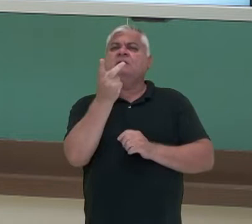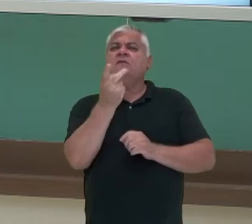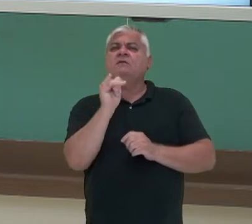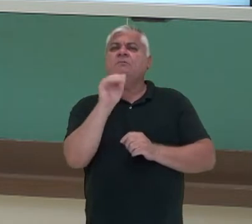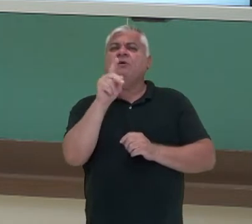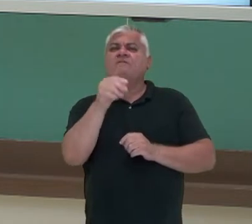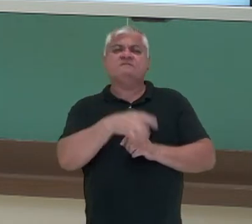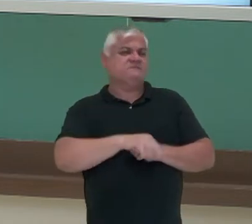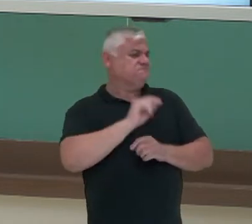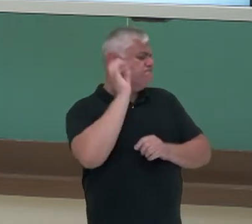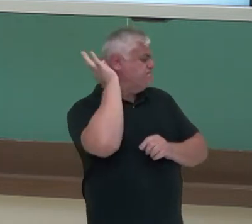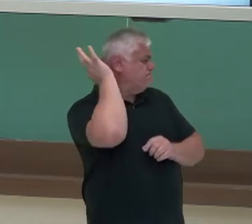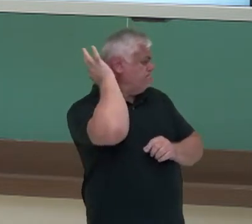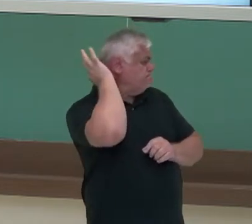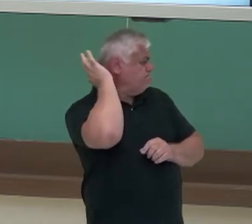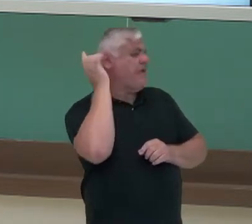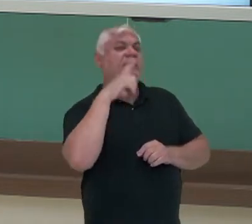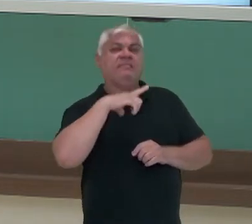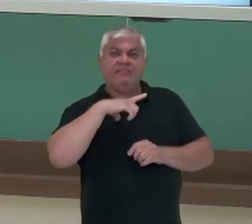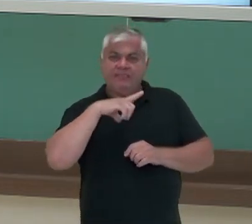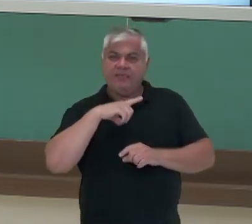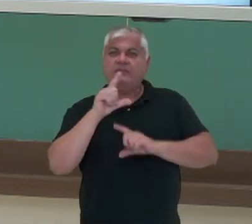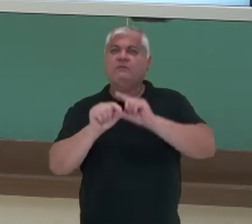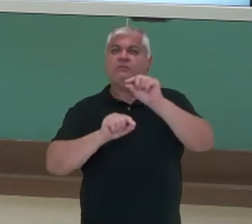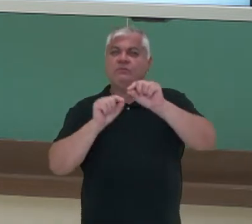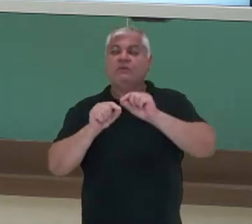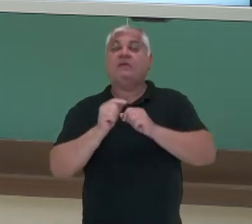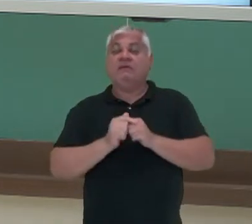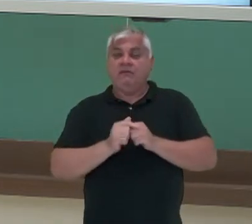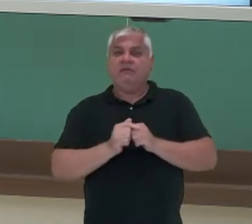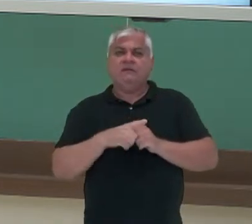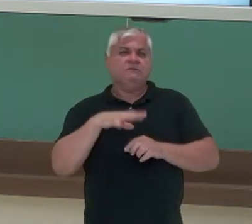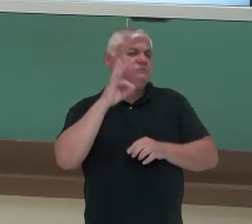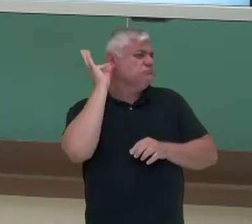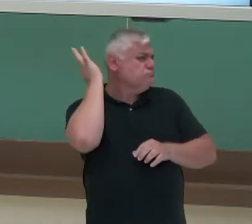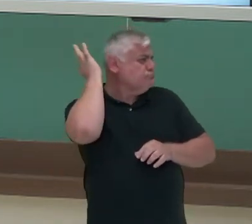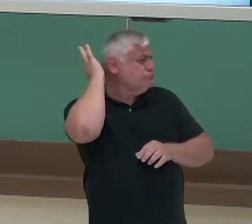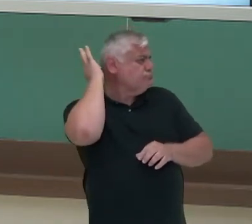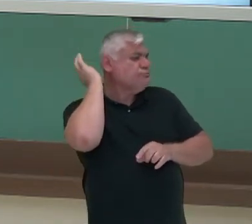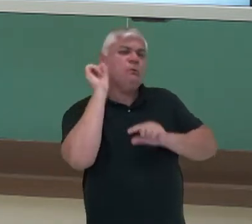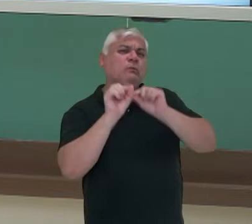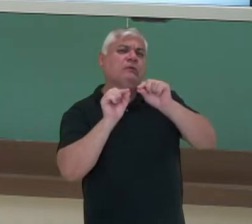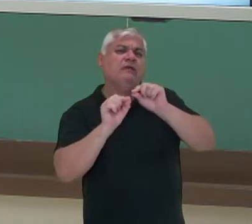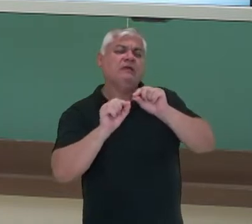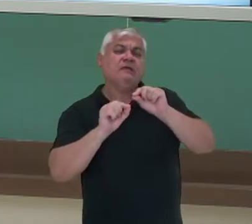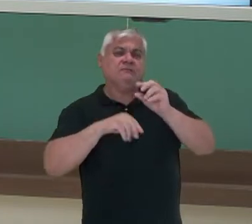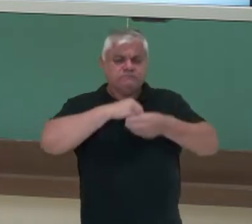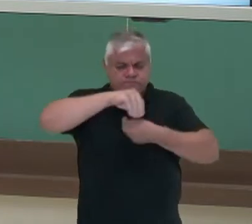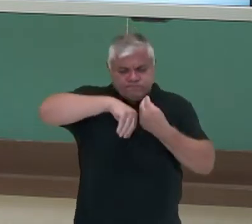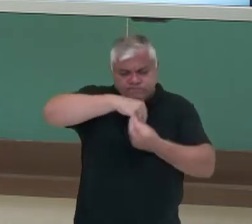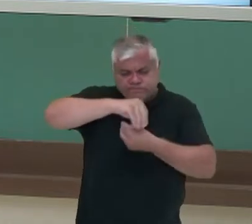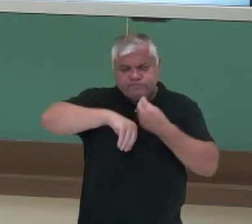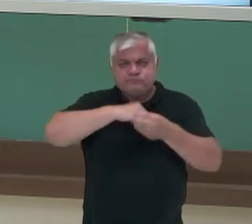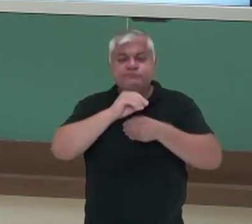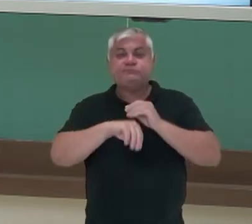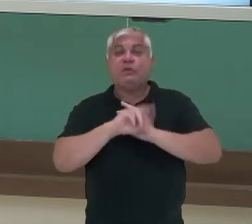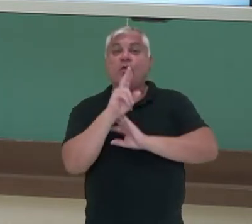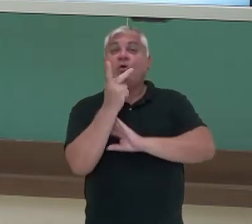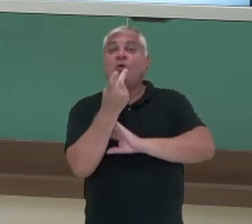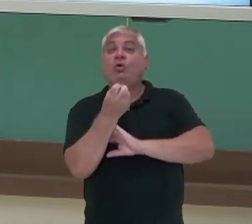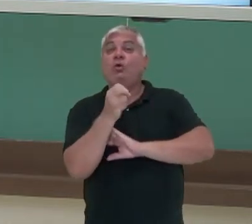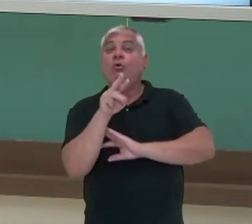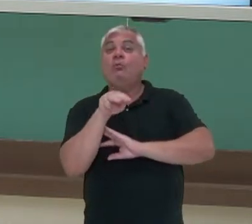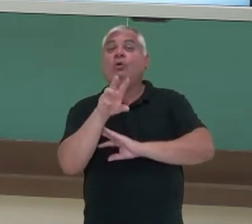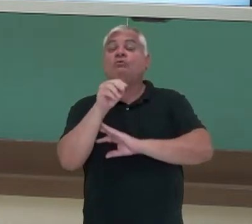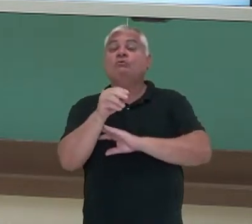localizada no centro da cabeça, logo abaixo do cérebro. Ela produz vários hormônios, mas um dos